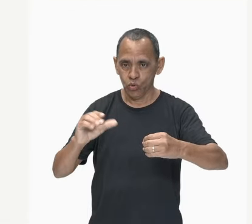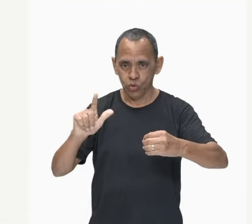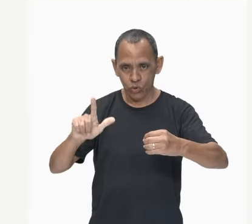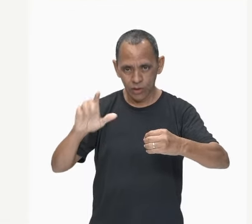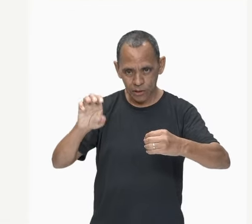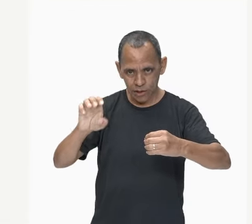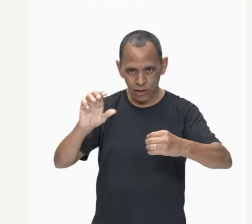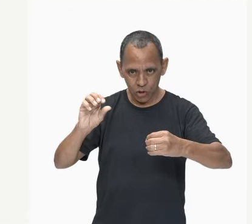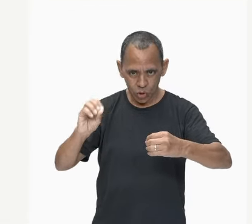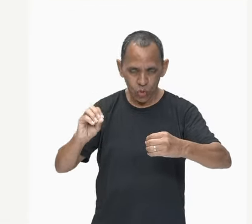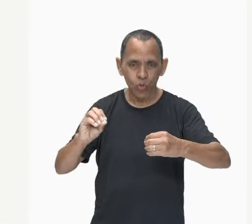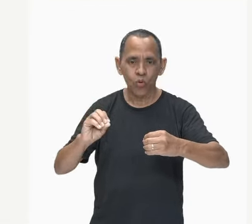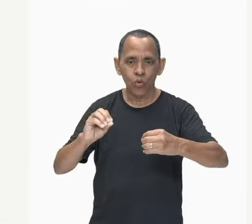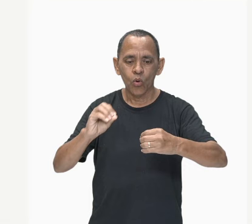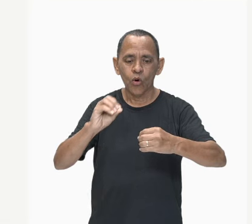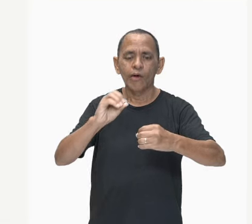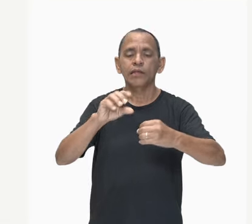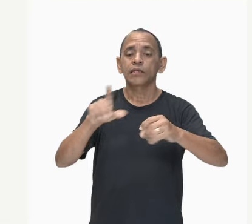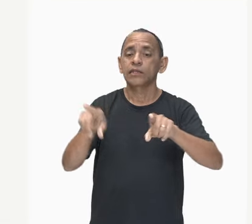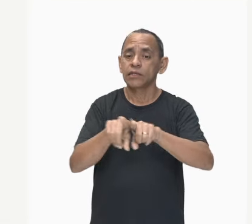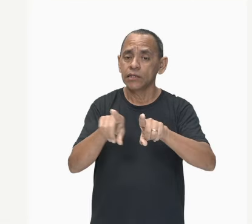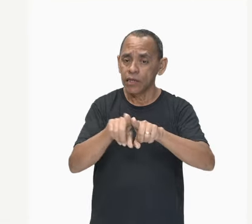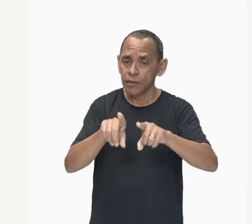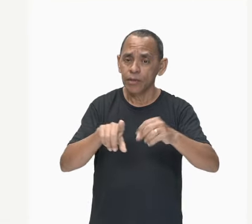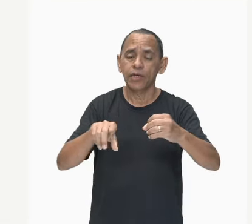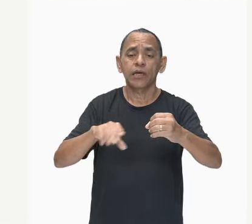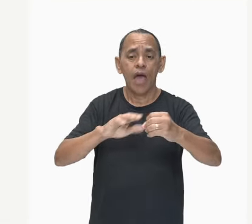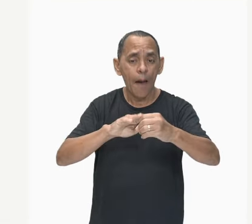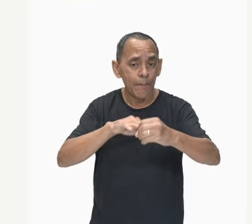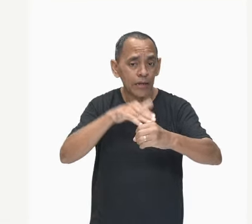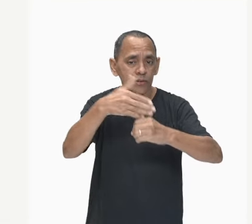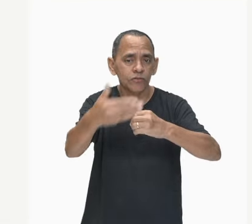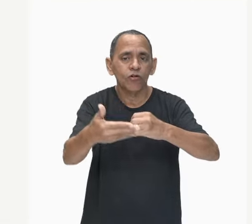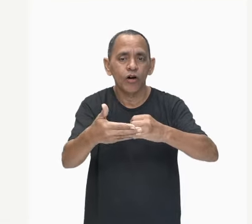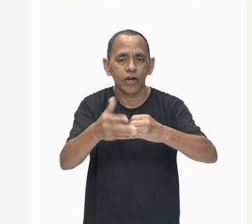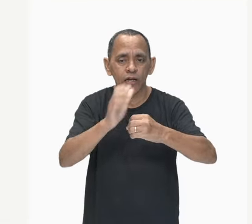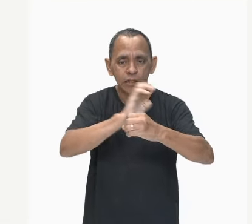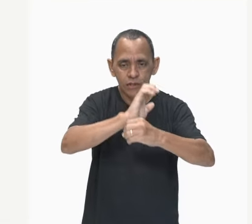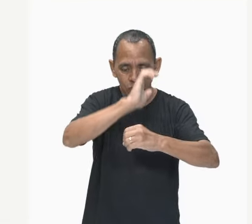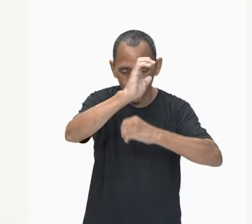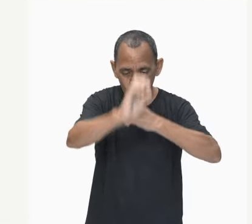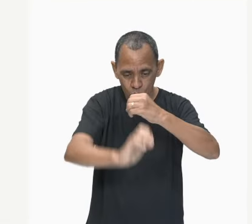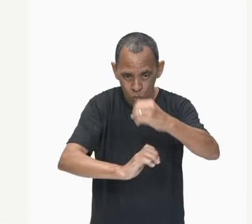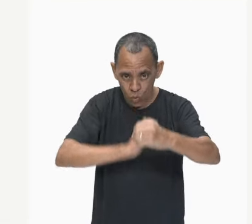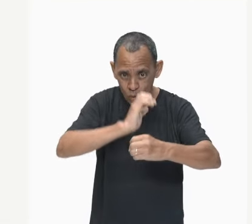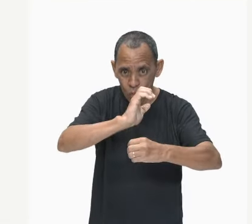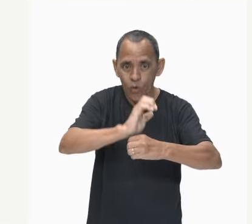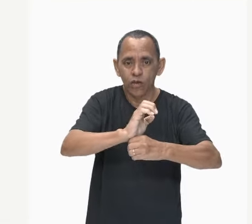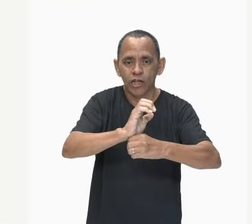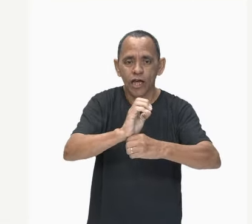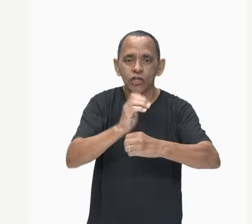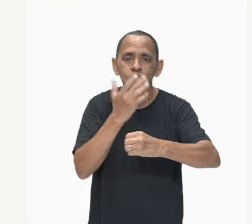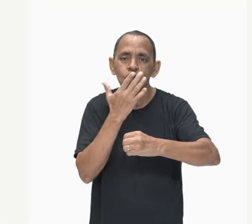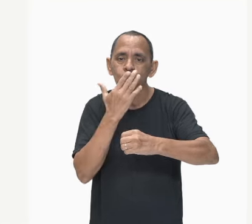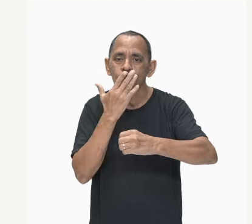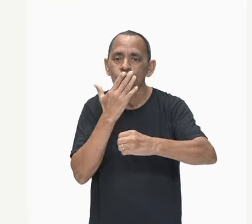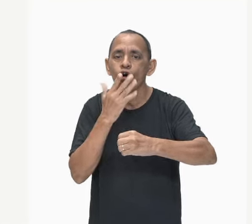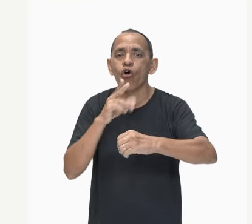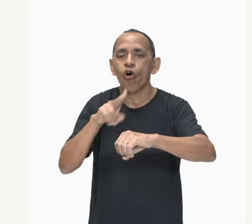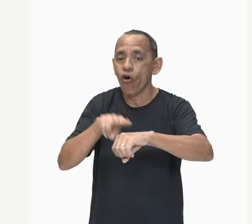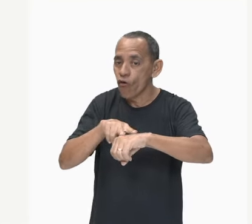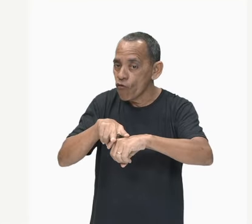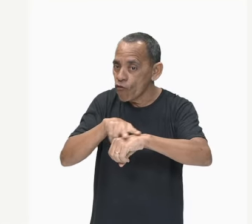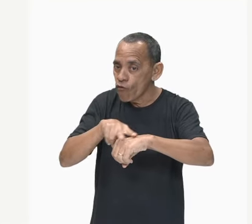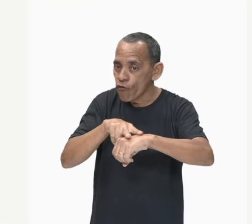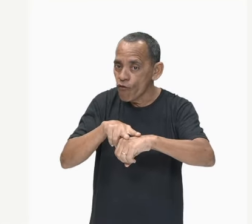observar que eu tenho aqui, o elétron está na cor verde. Logo,